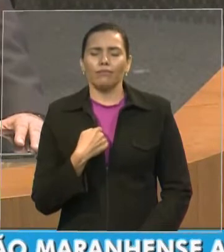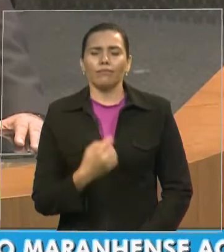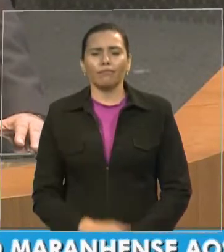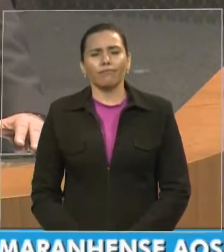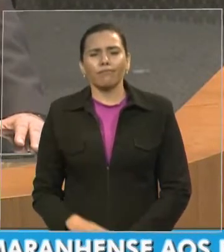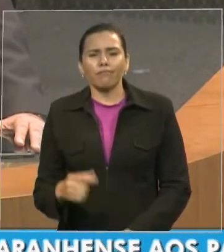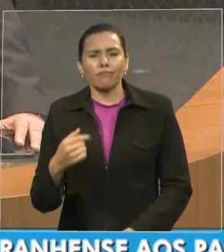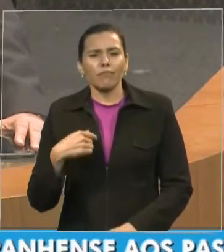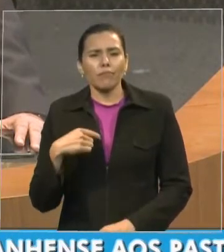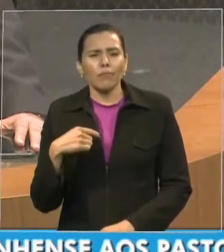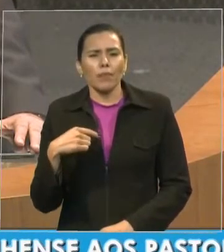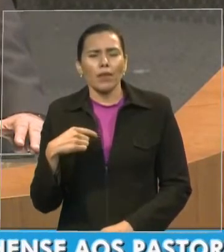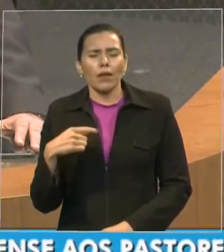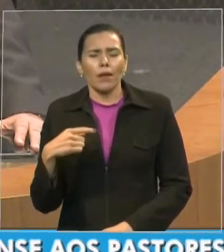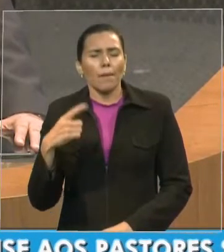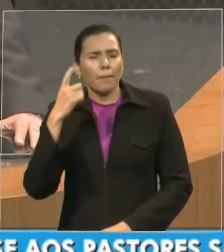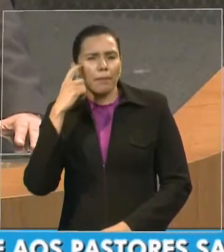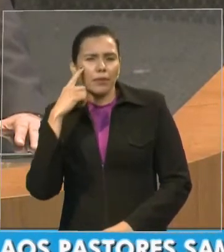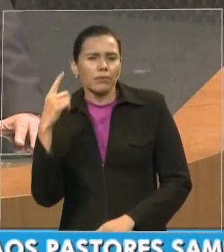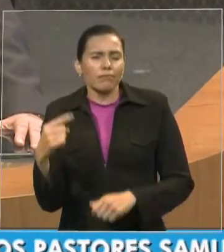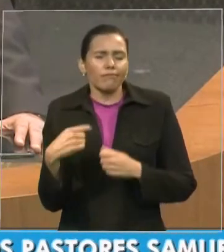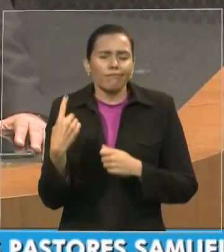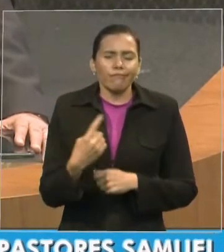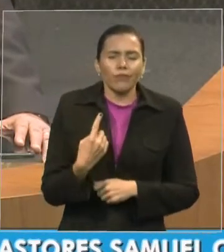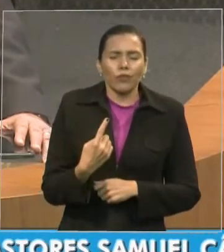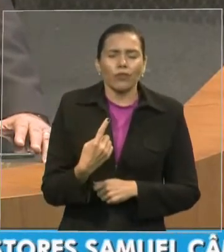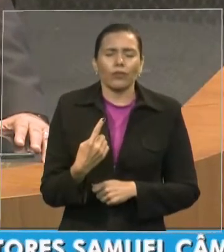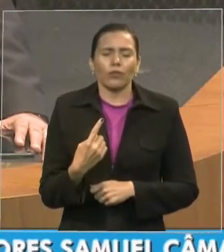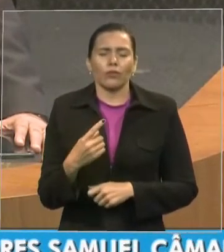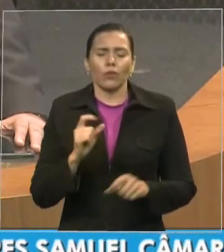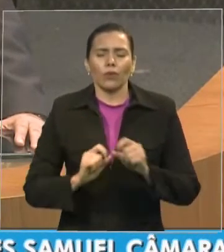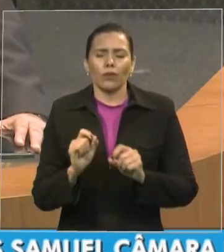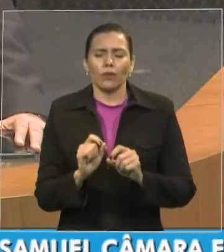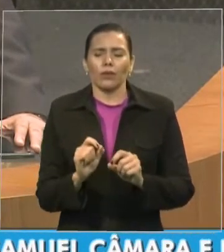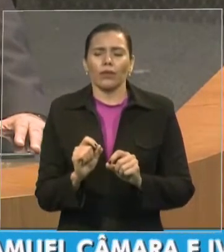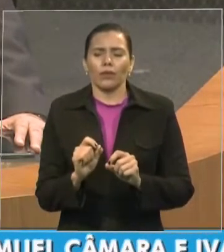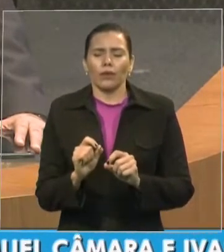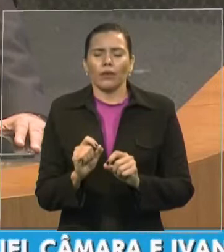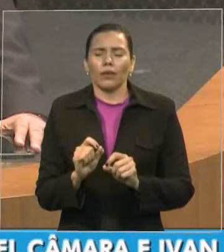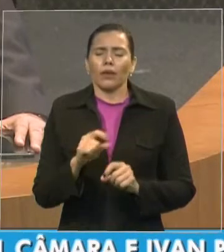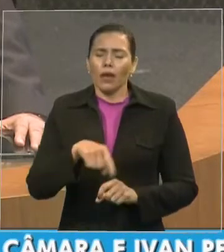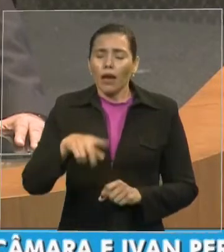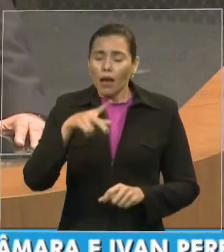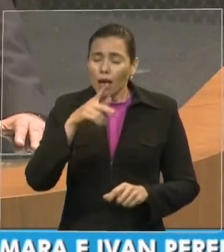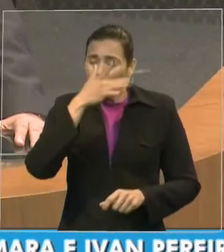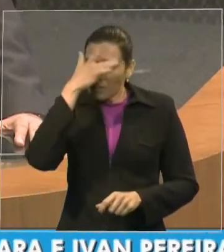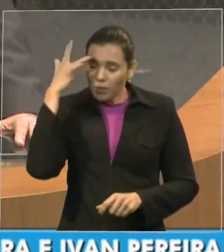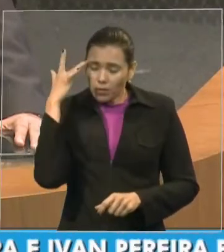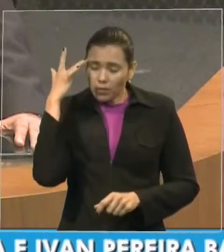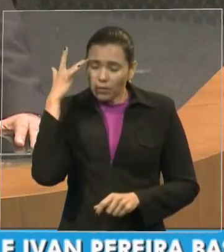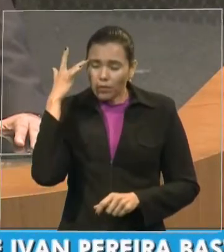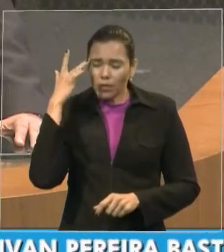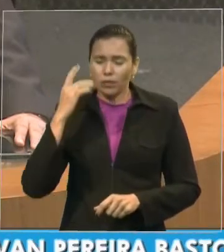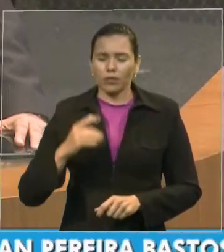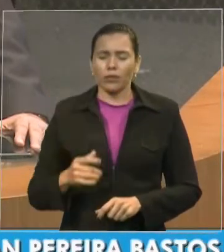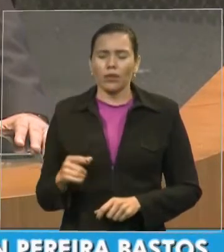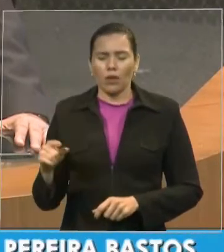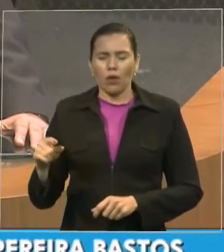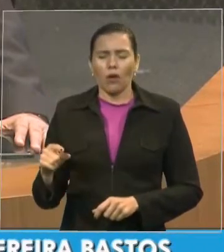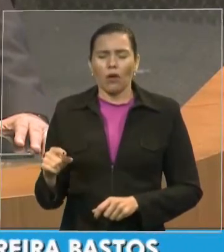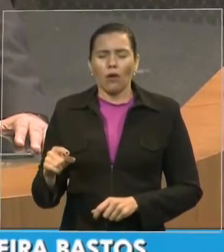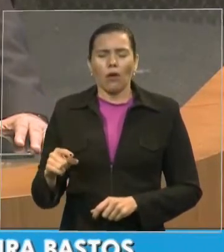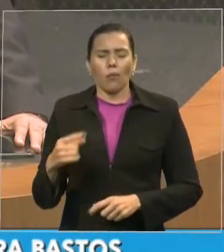vistos por nós povo e eleitores eles são seres humanos eles têm